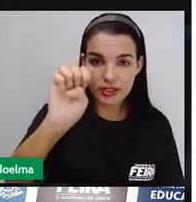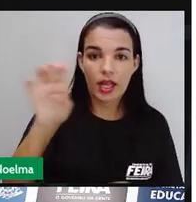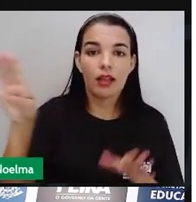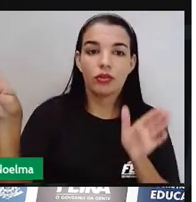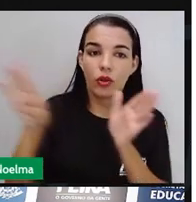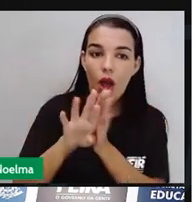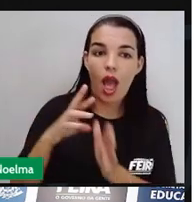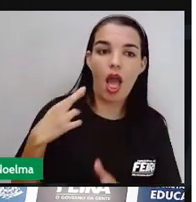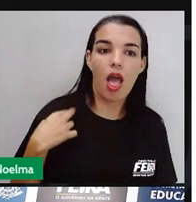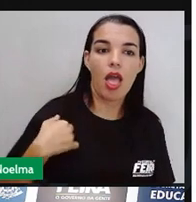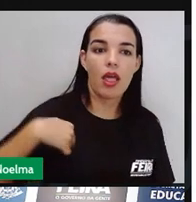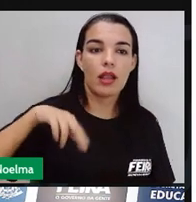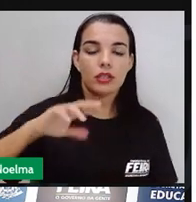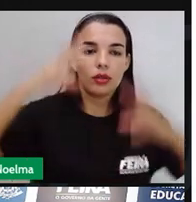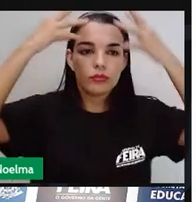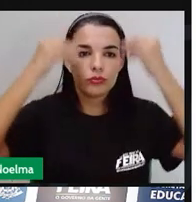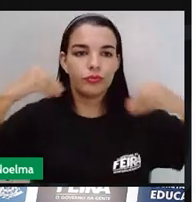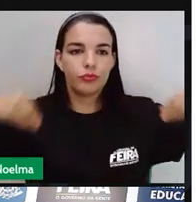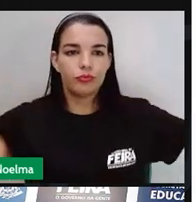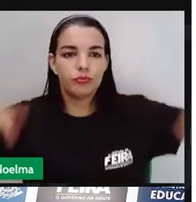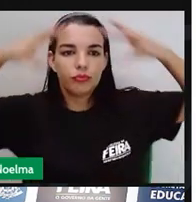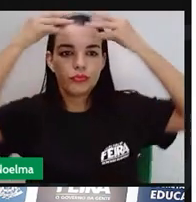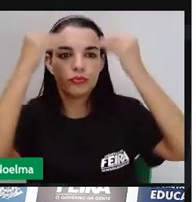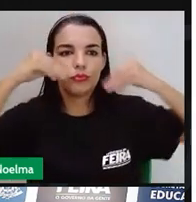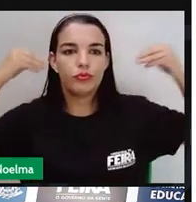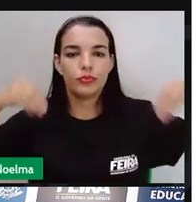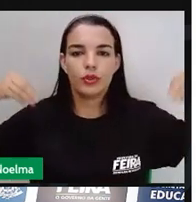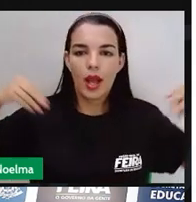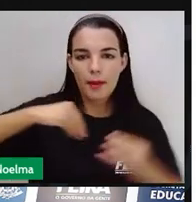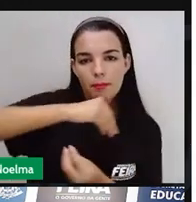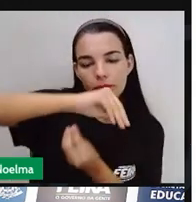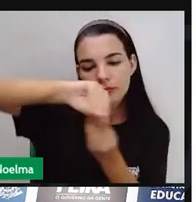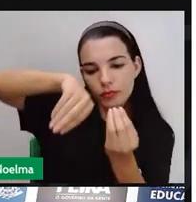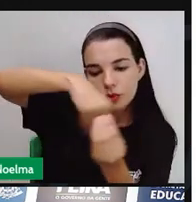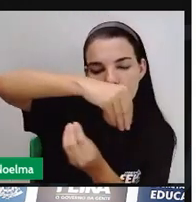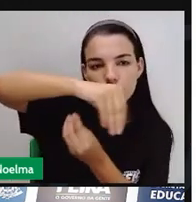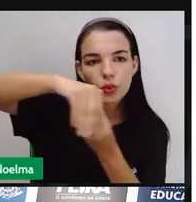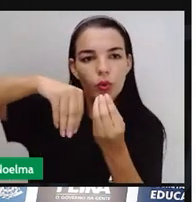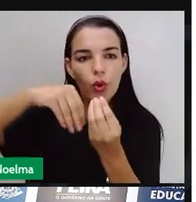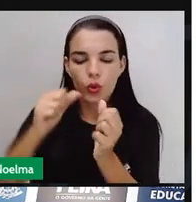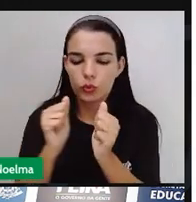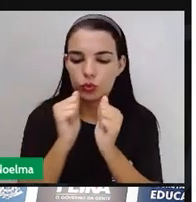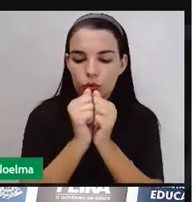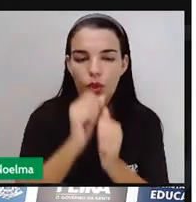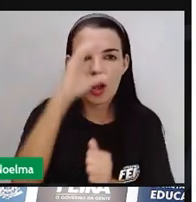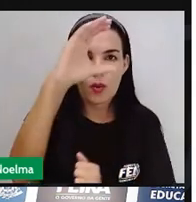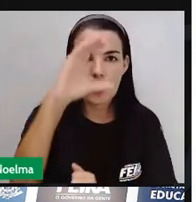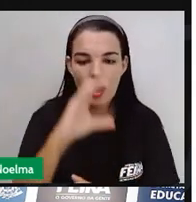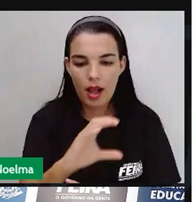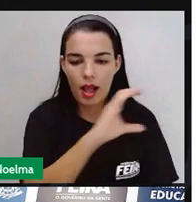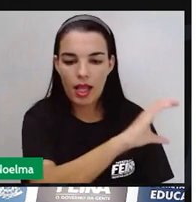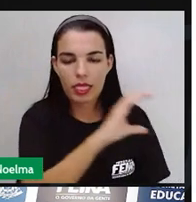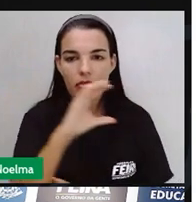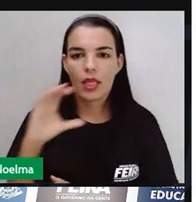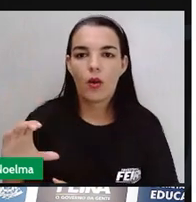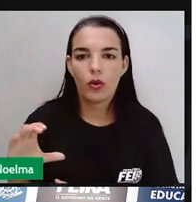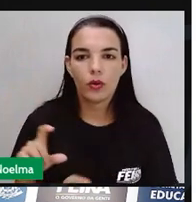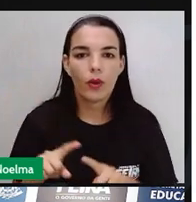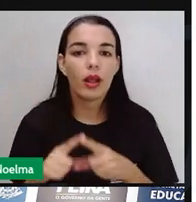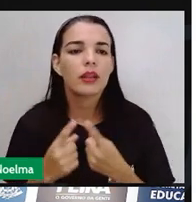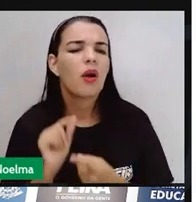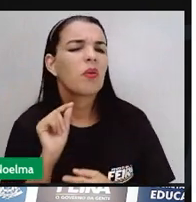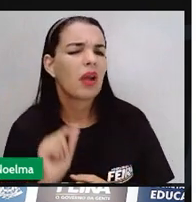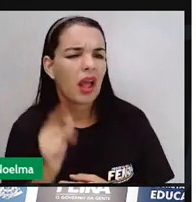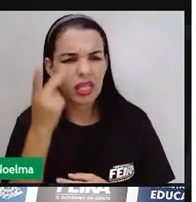orixás, que foram misturados com a crença cristã. E foi misturado de forma natural? Não. Foi